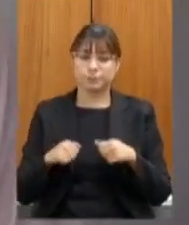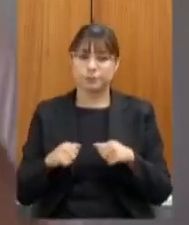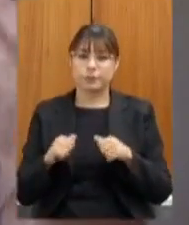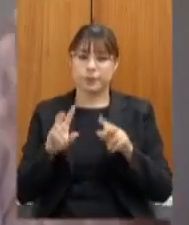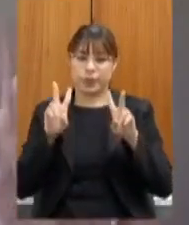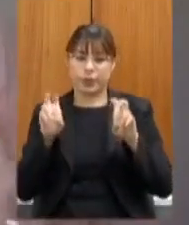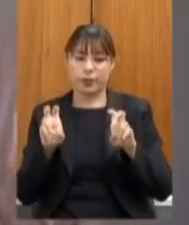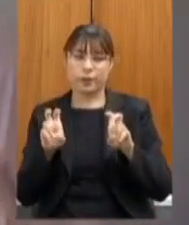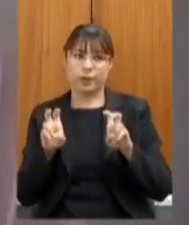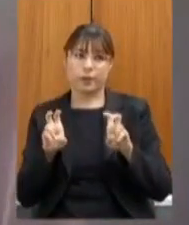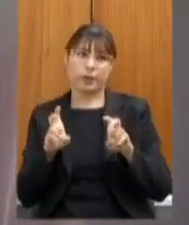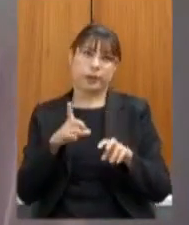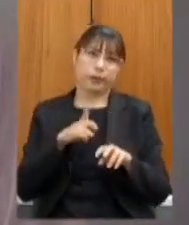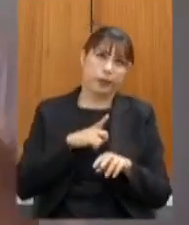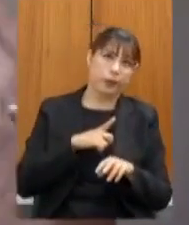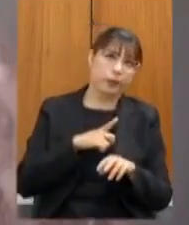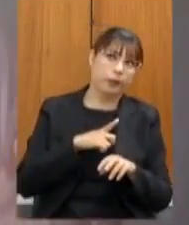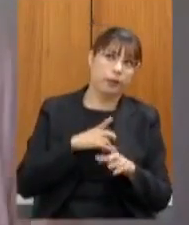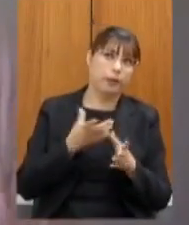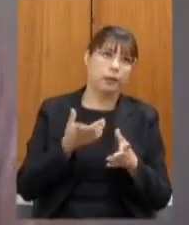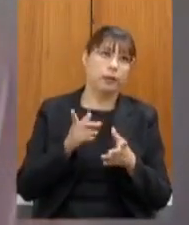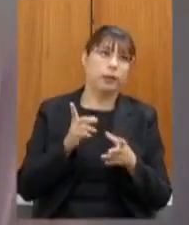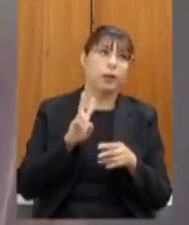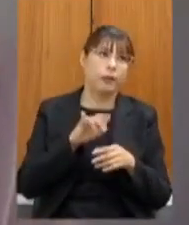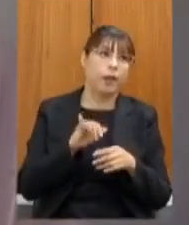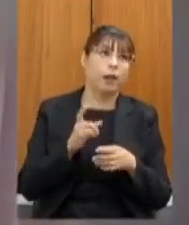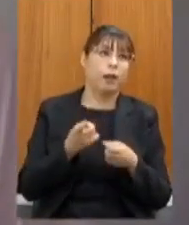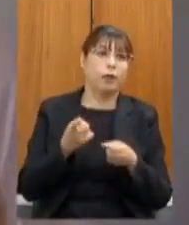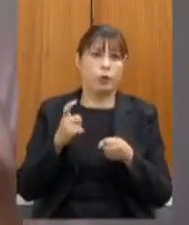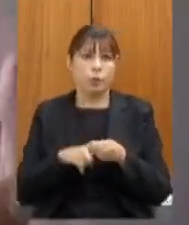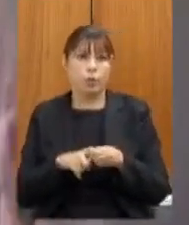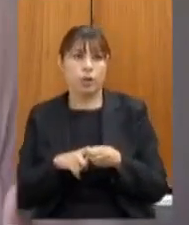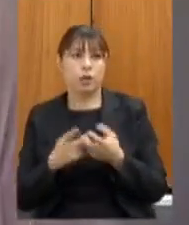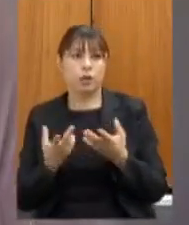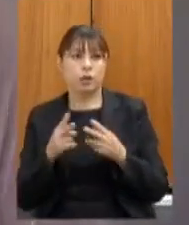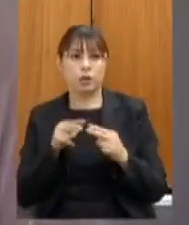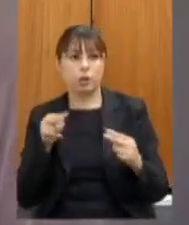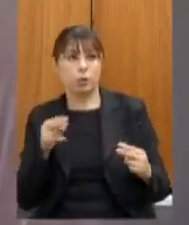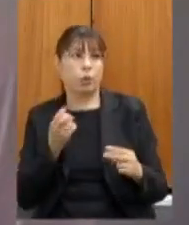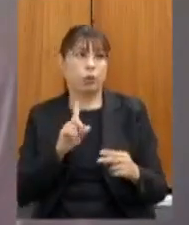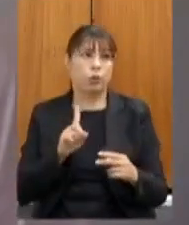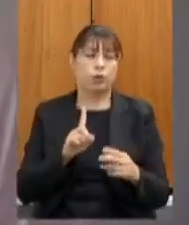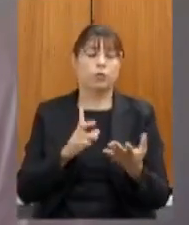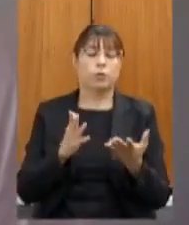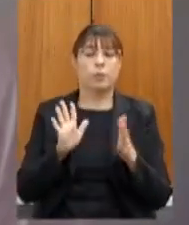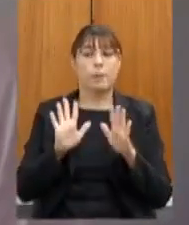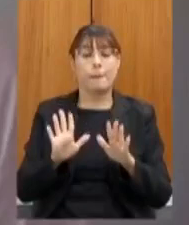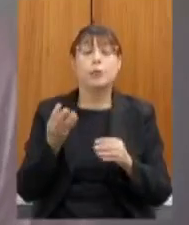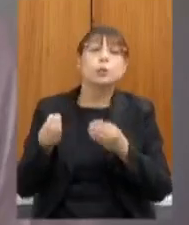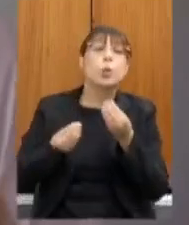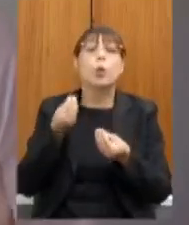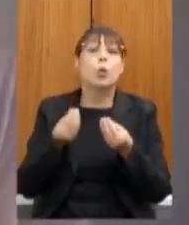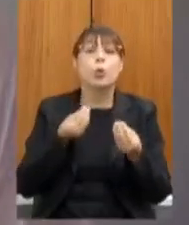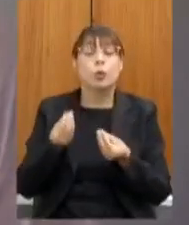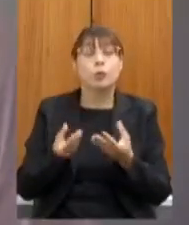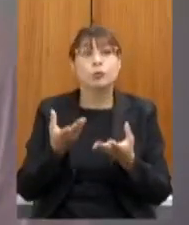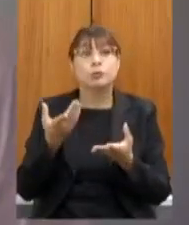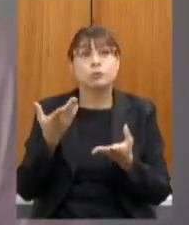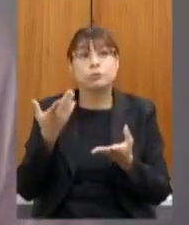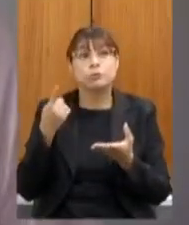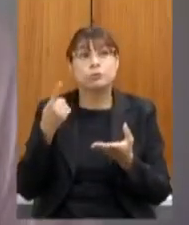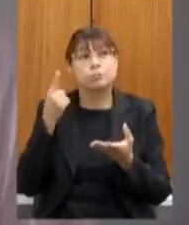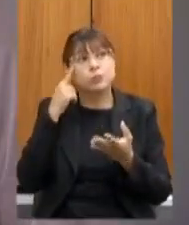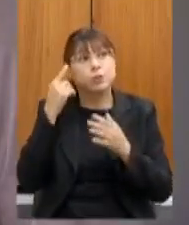de ter ou não ter presencial ou remota e seguir para um como que eu estou entendendo que é o que o senhor está colocando seguir para um como